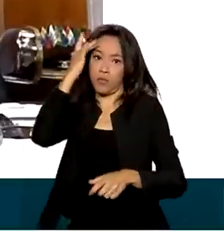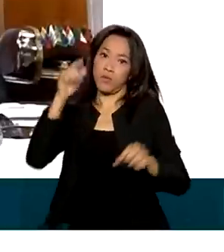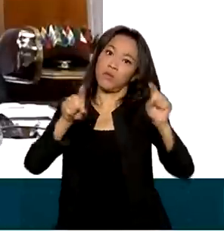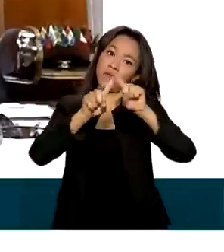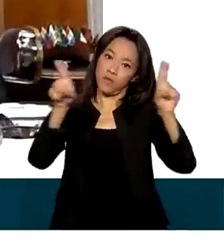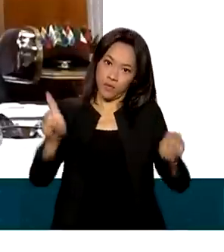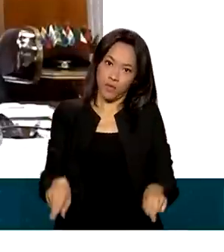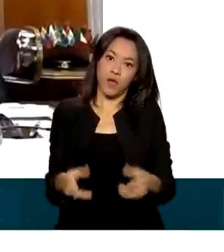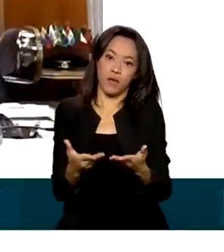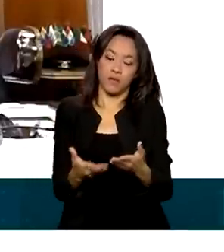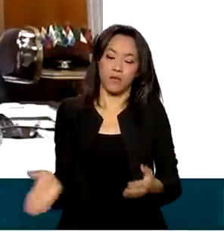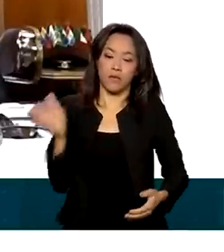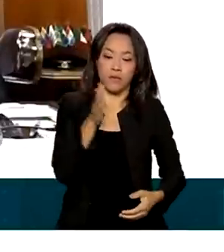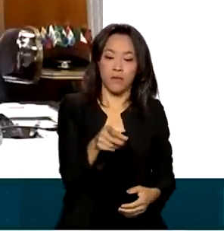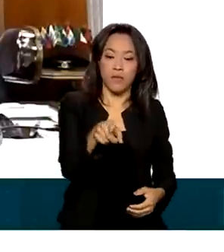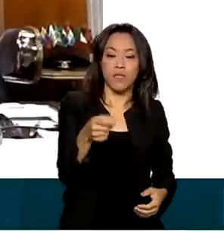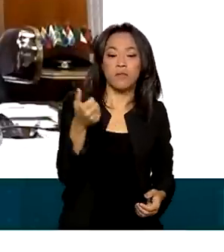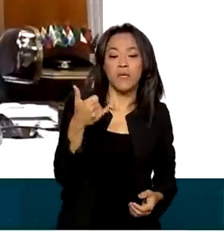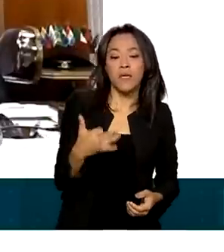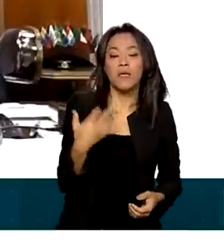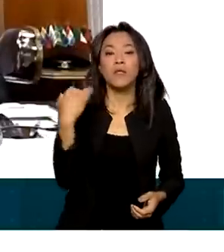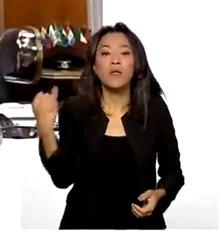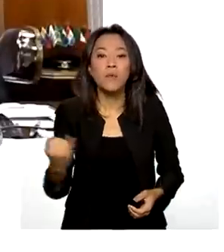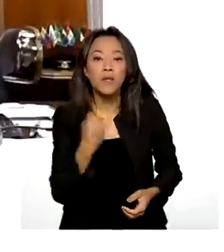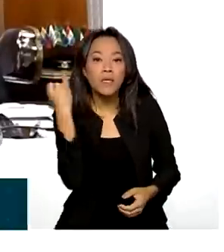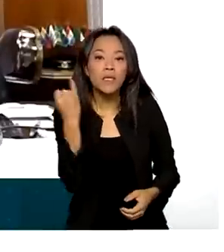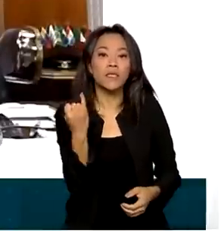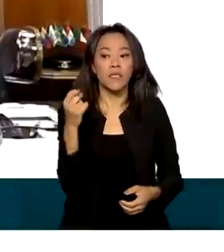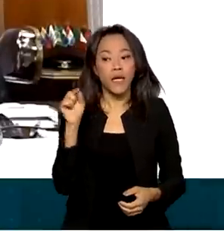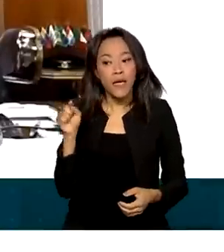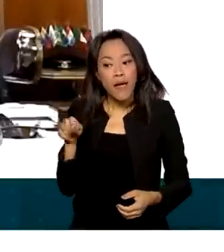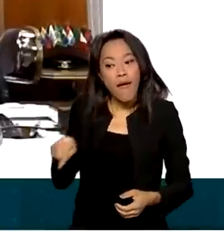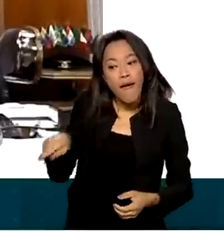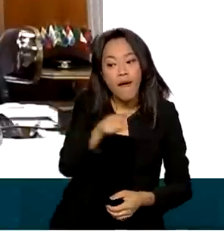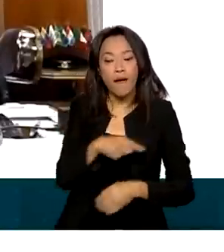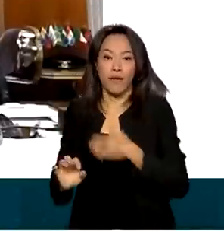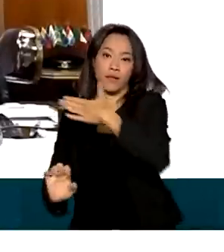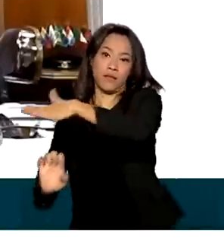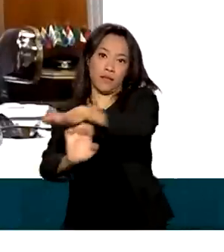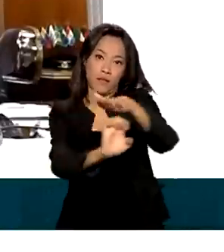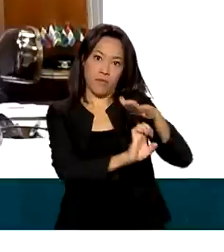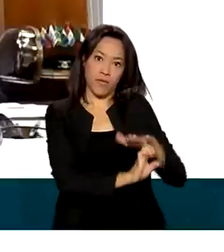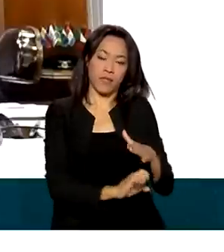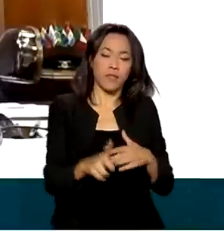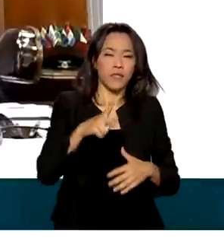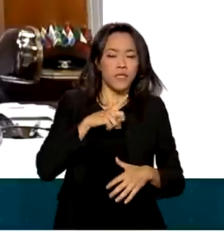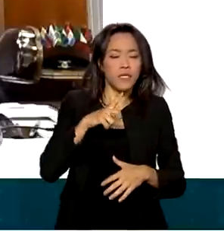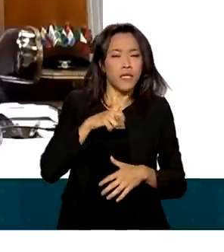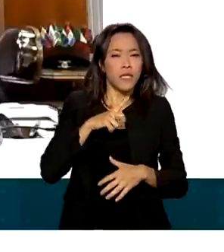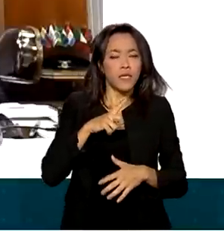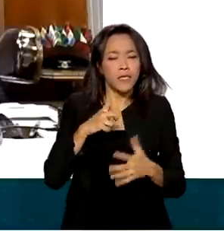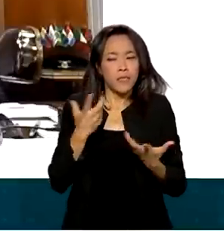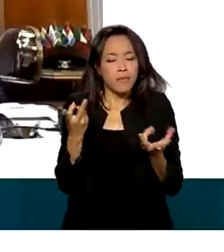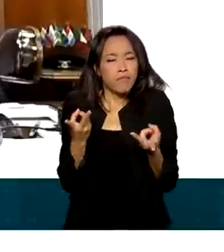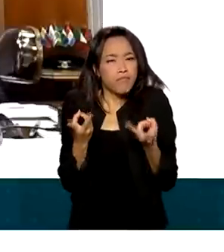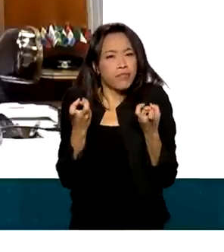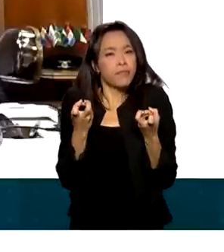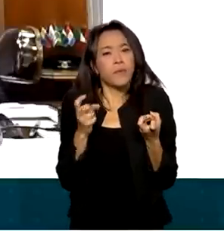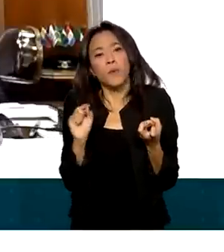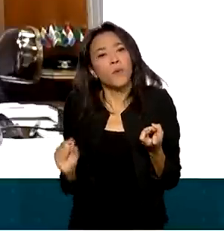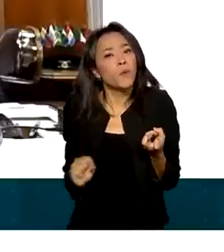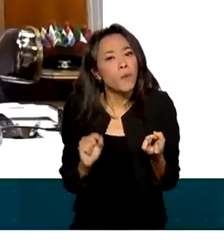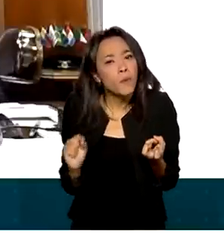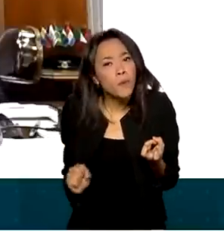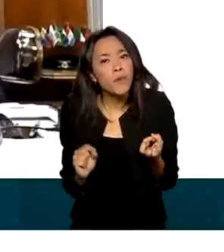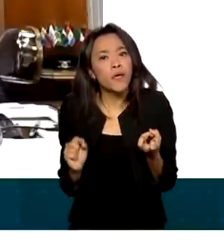que as empresas estejam cada vez mais regularizadas, que tenham a sensibilidade da importância de estarem